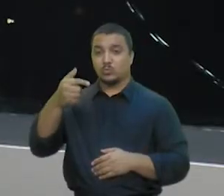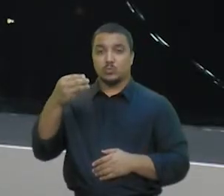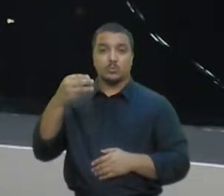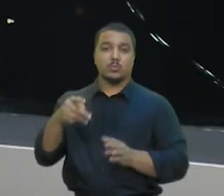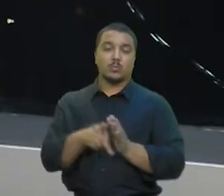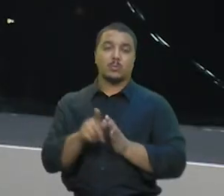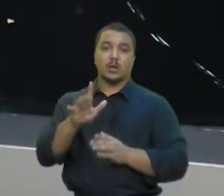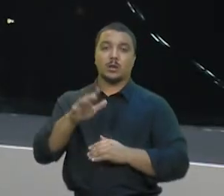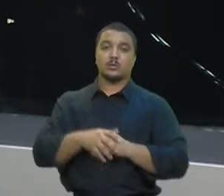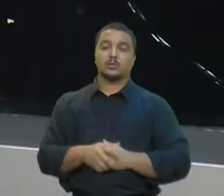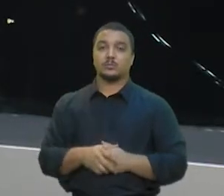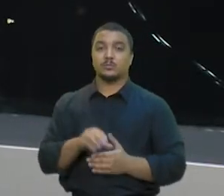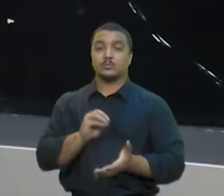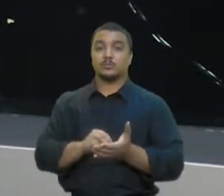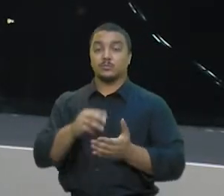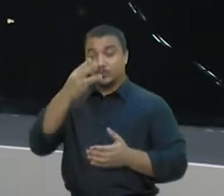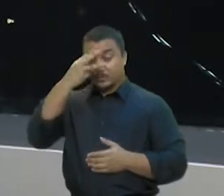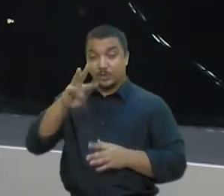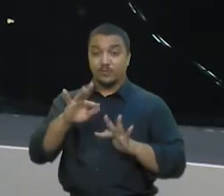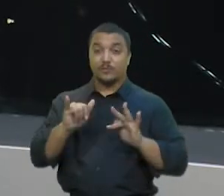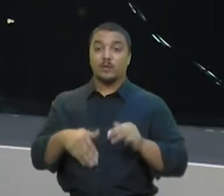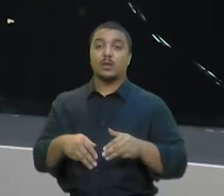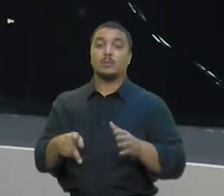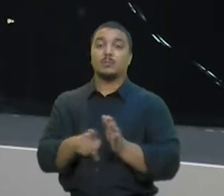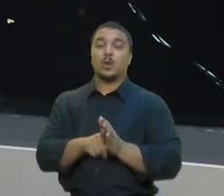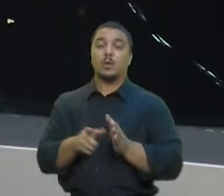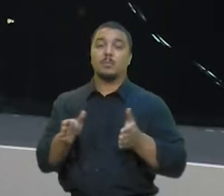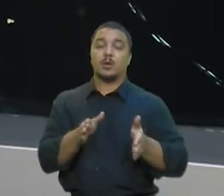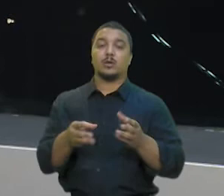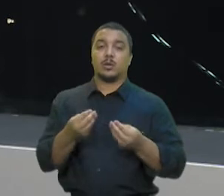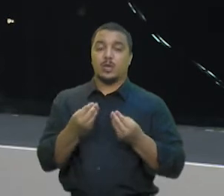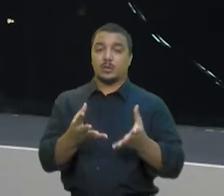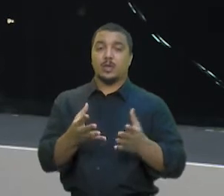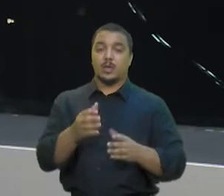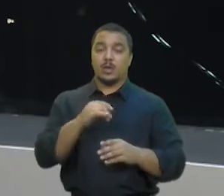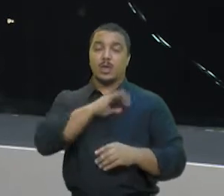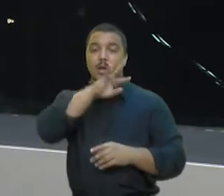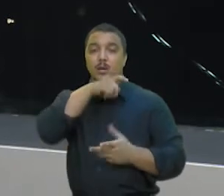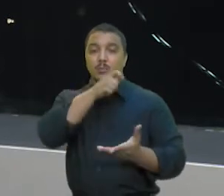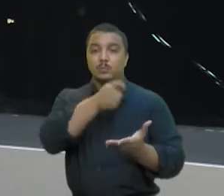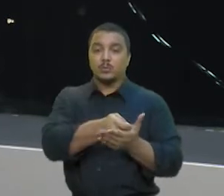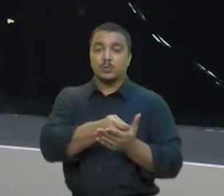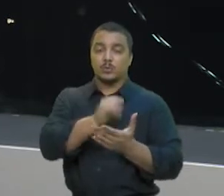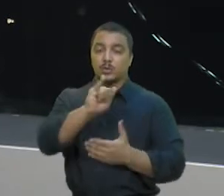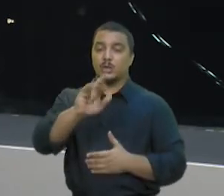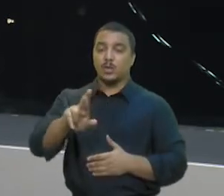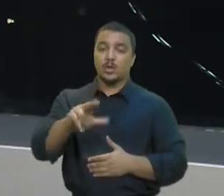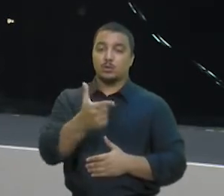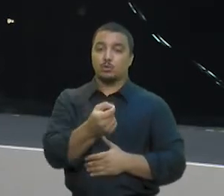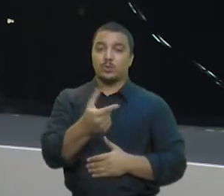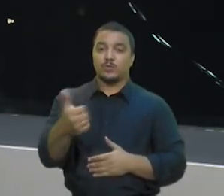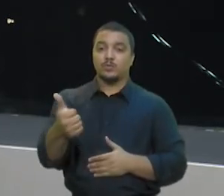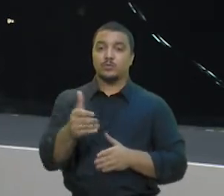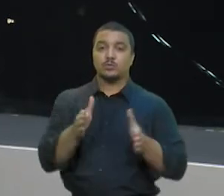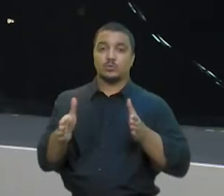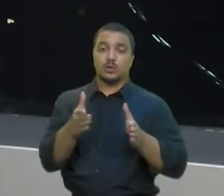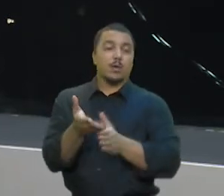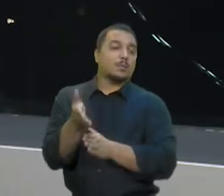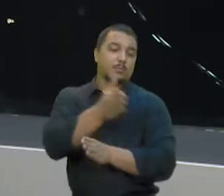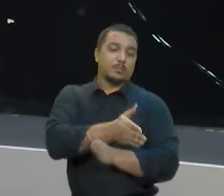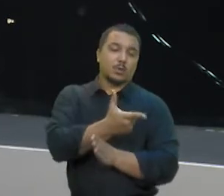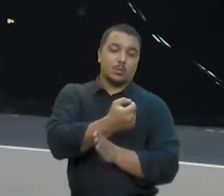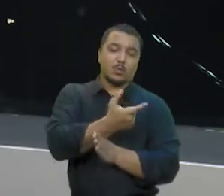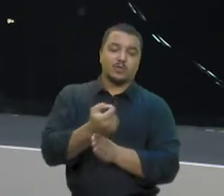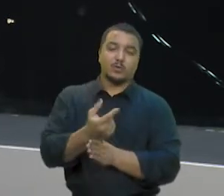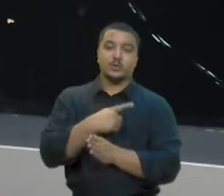Faltando três dias para o final do prazo de entrega do Imposto de Renda 2021, ano base 2020, cerca de